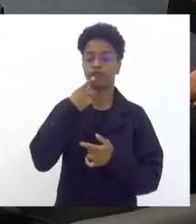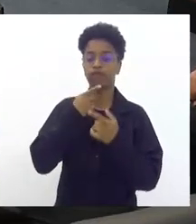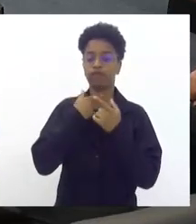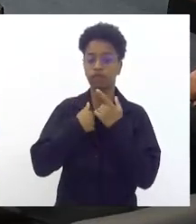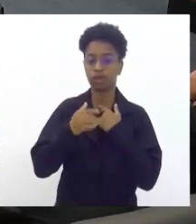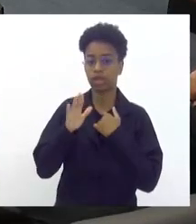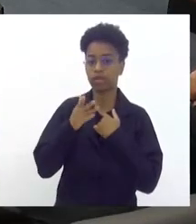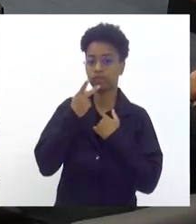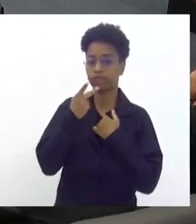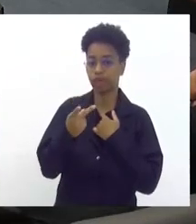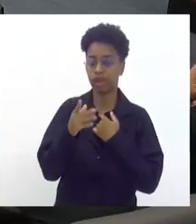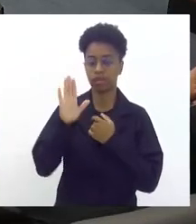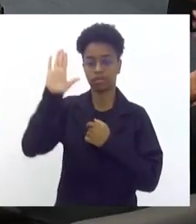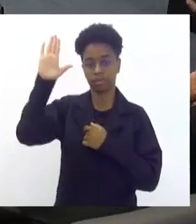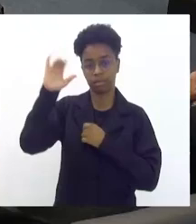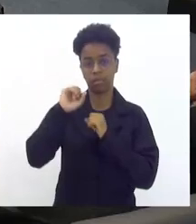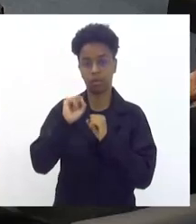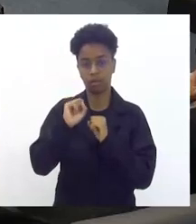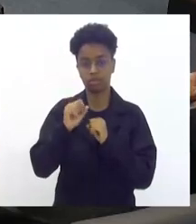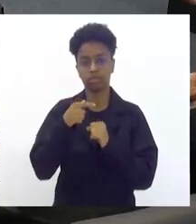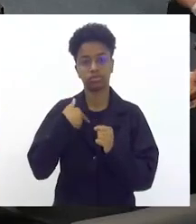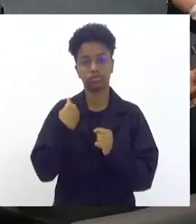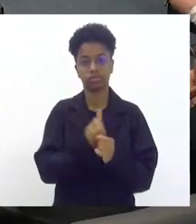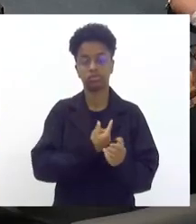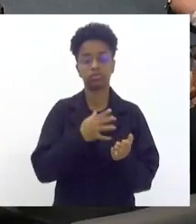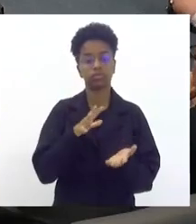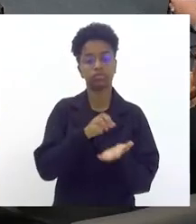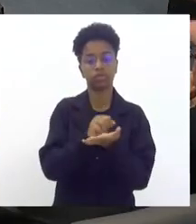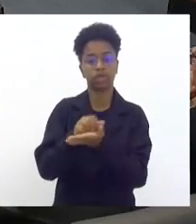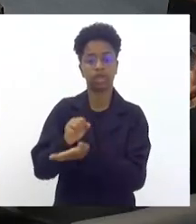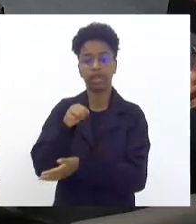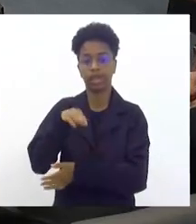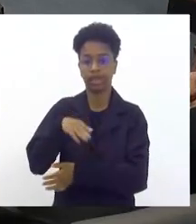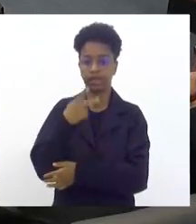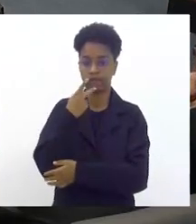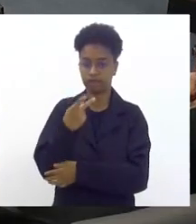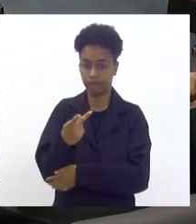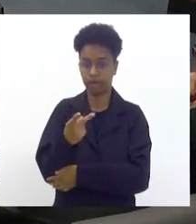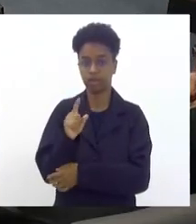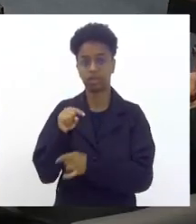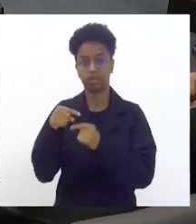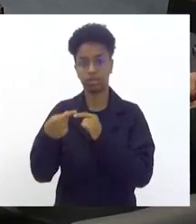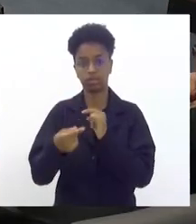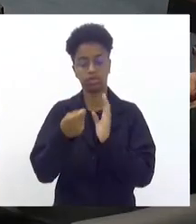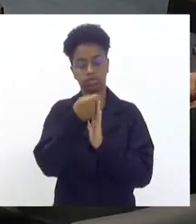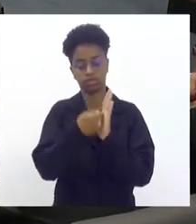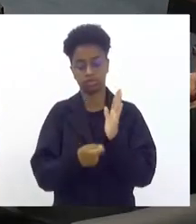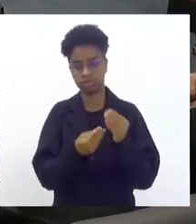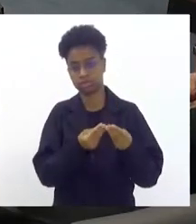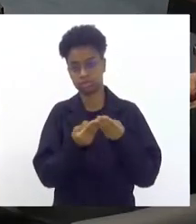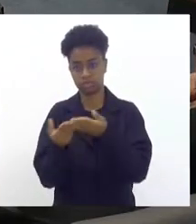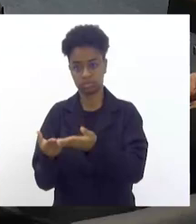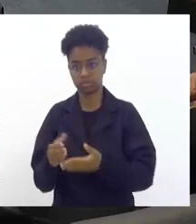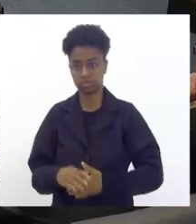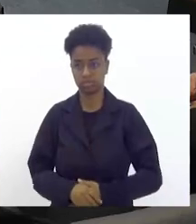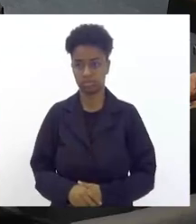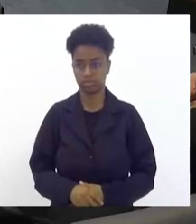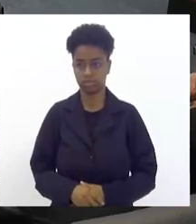identificar as pessoas interessadas e vai passar aqui a lista à mesa sim secretária